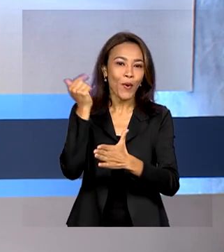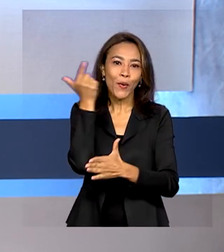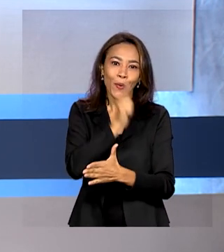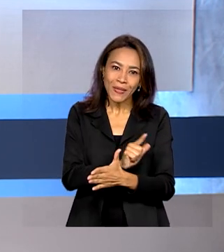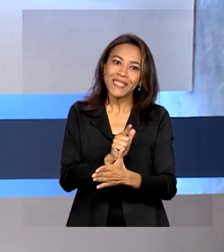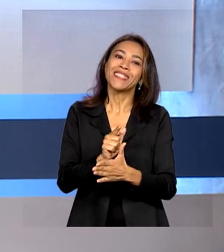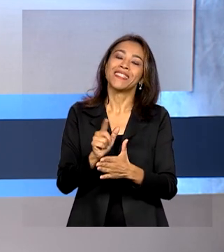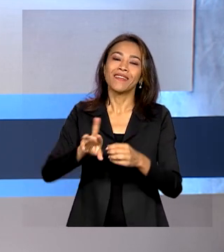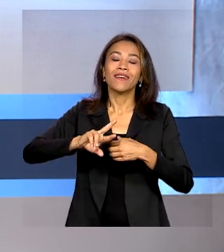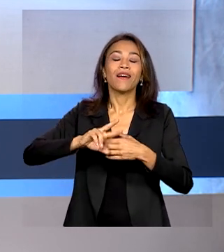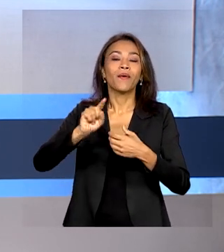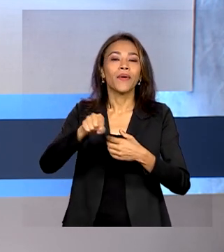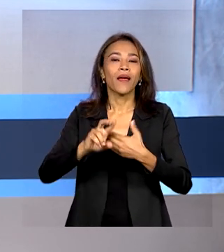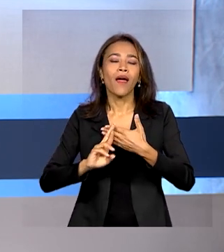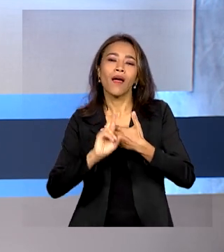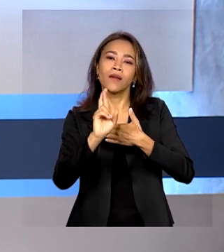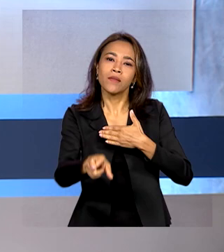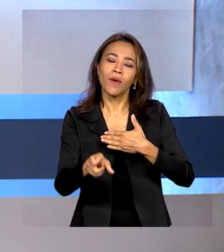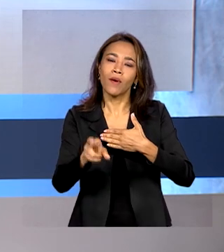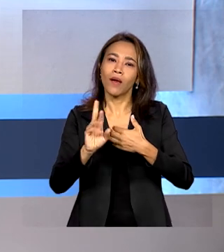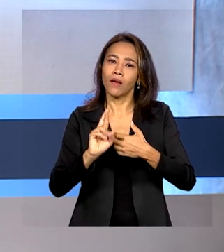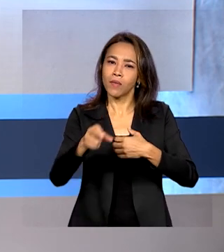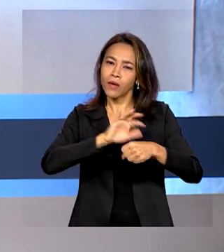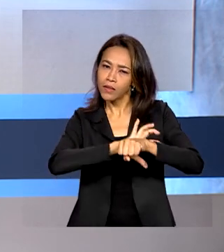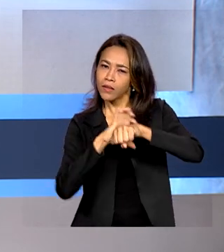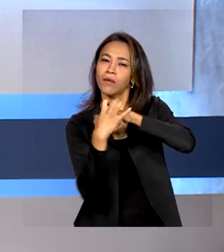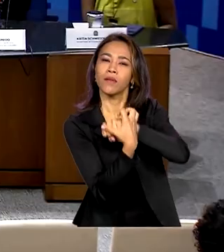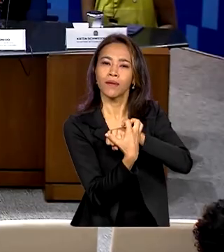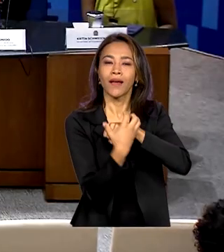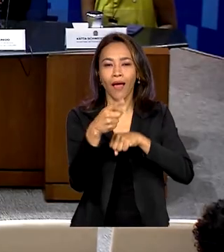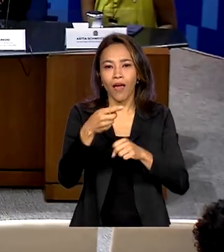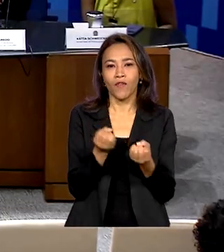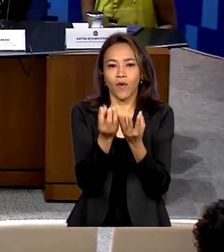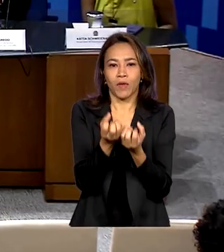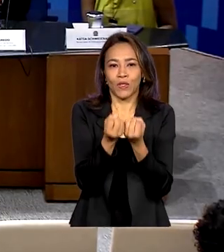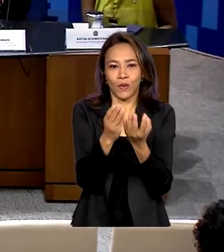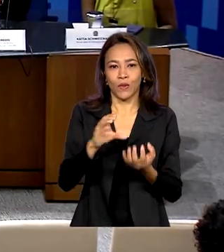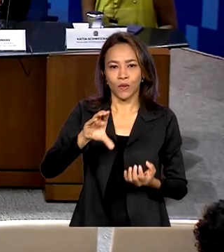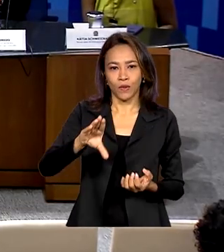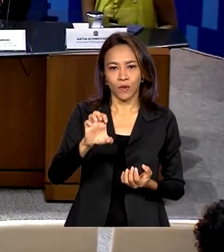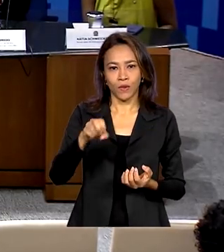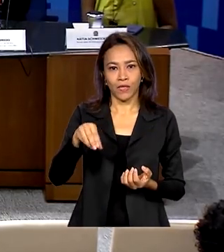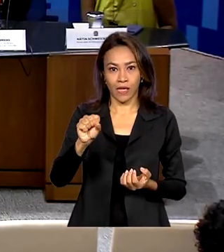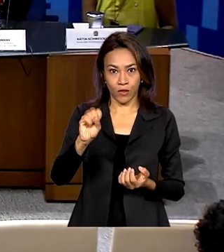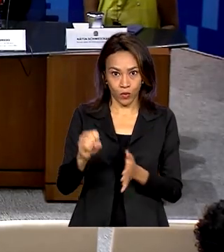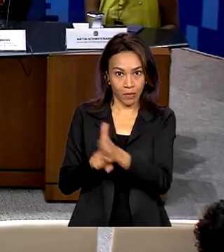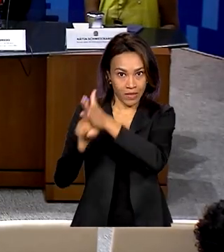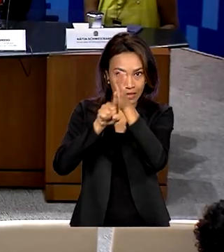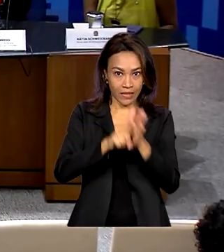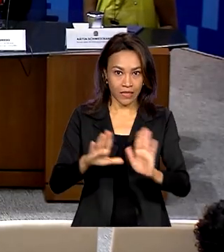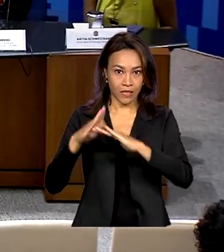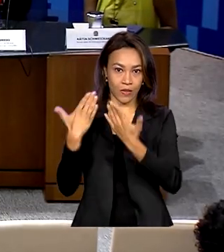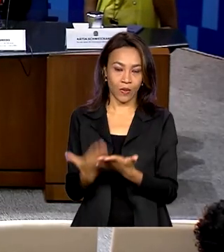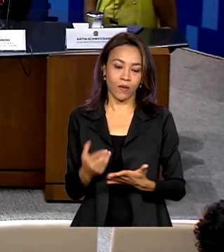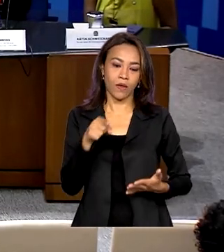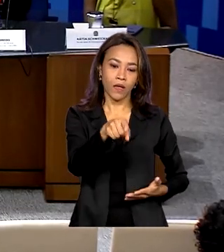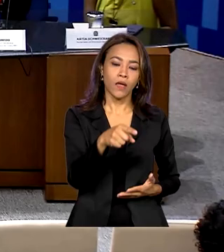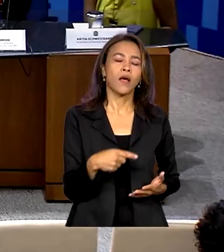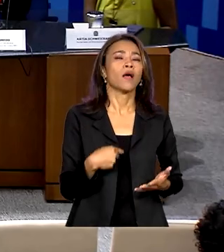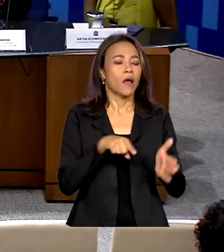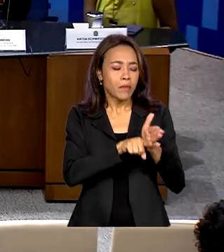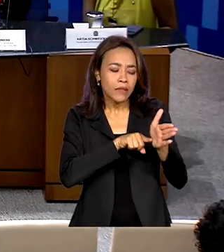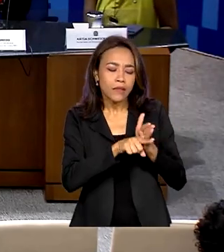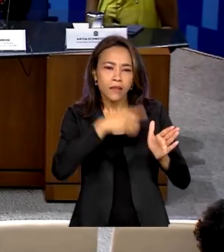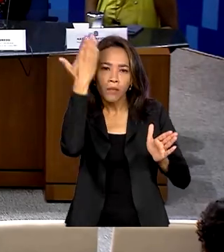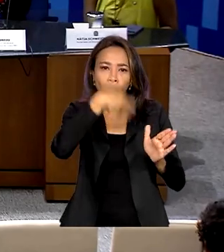índices pré-pandemia. Os dados são do Censo Escolar. A pesquisa revela aumento no número de matrículas